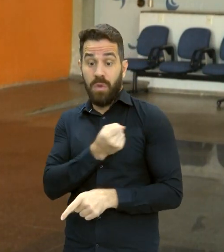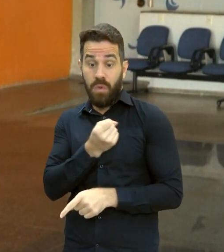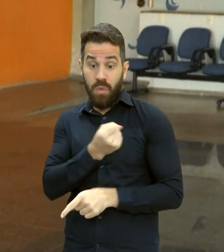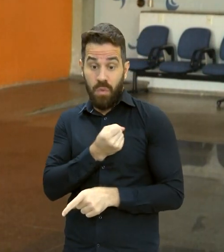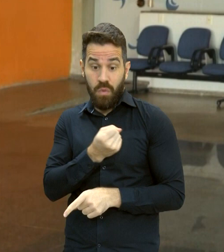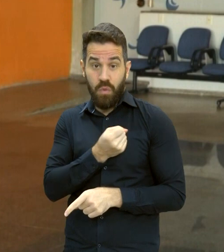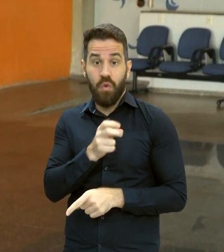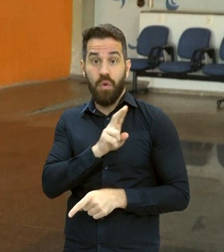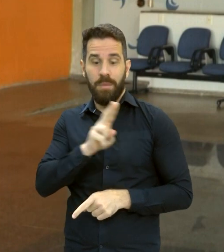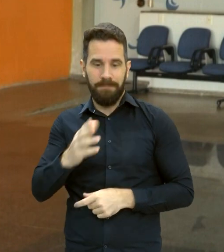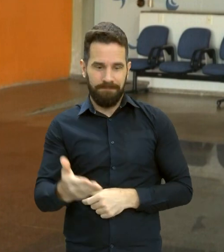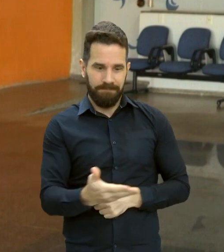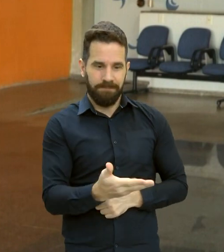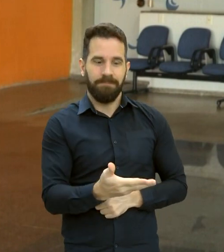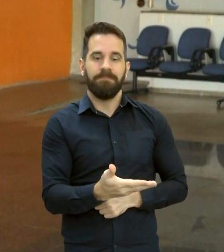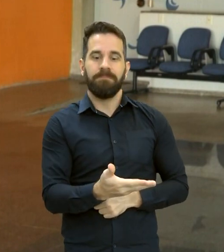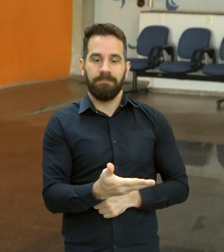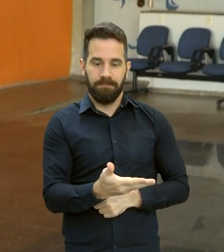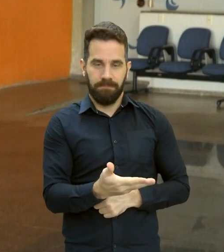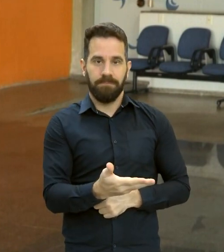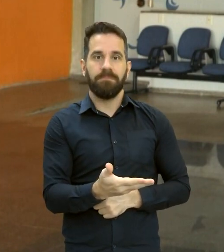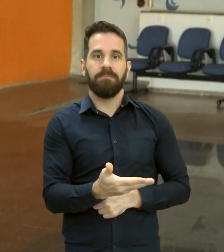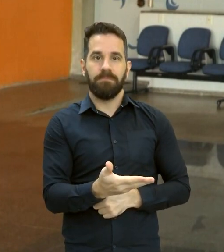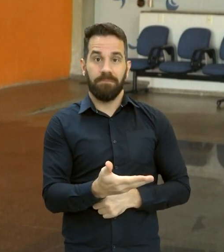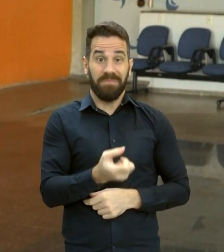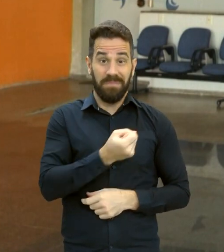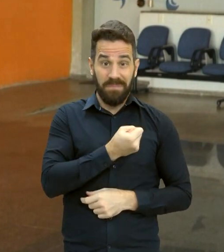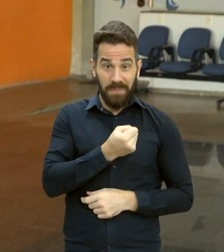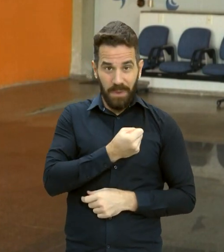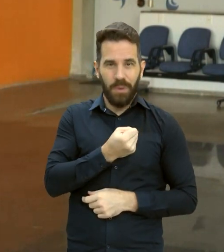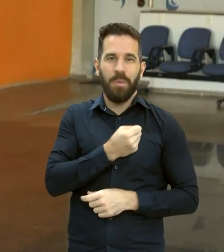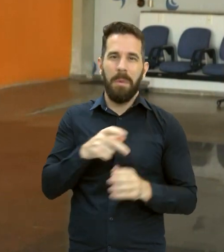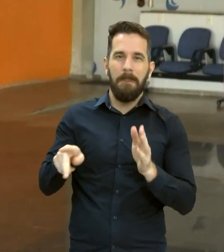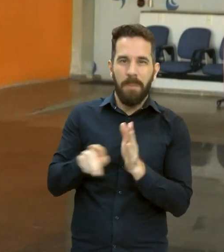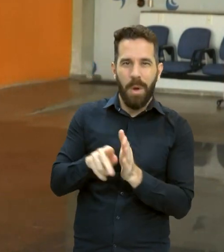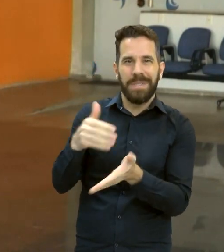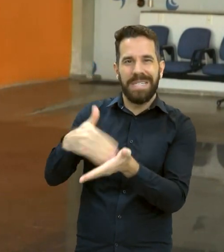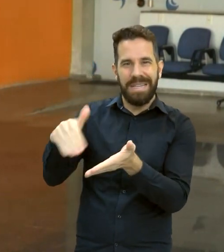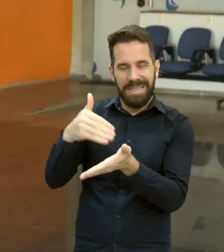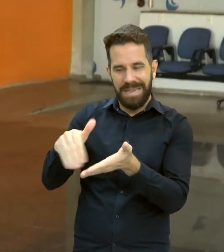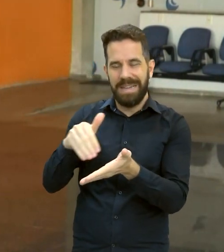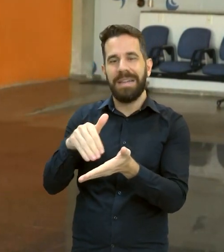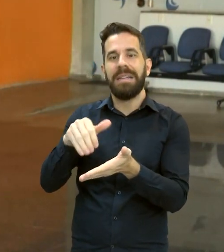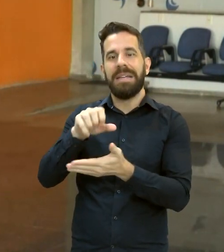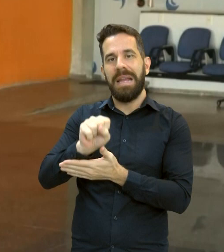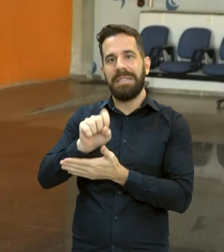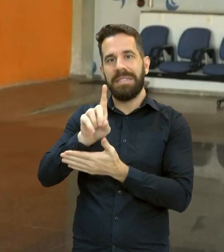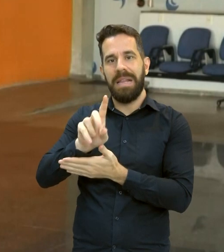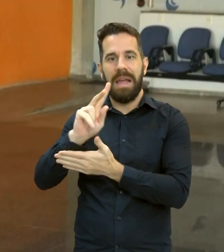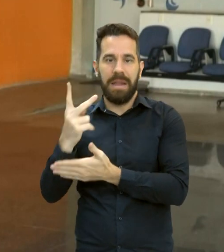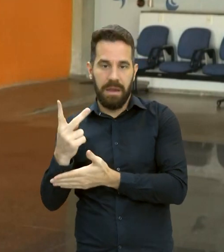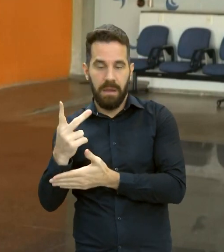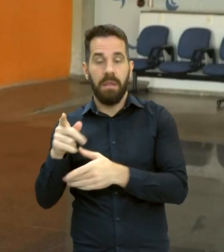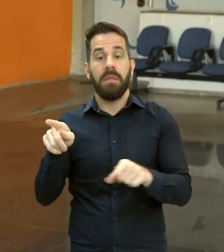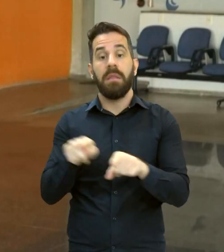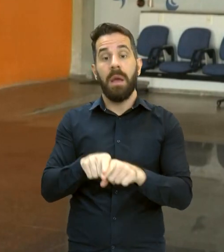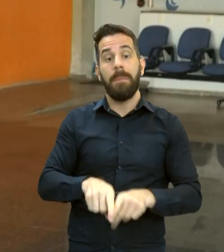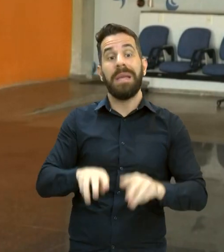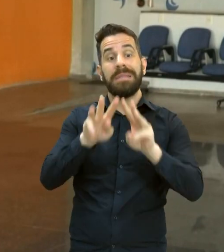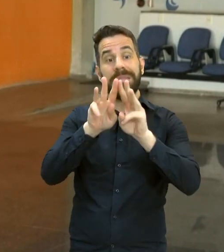E 2000. Baixe o aplicativo, também acesse o site da Secretaria, sdh.ufg